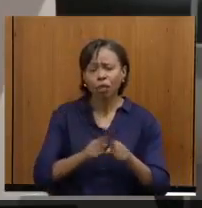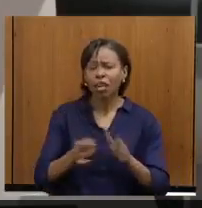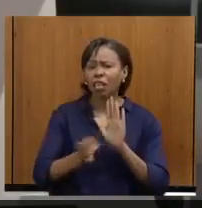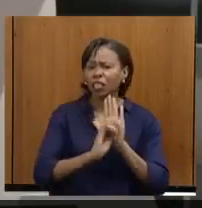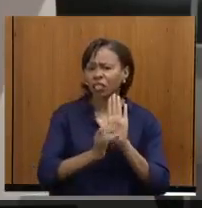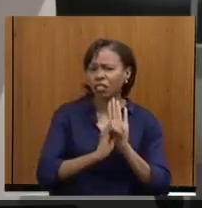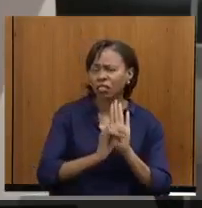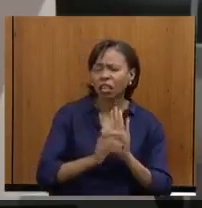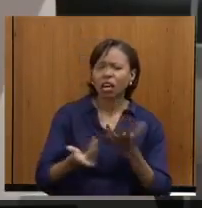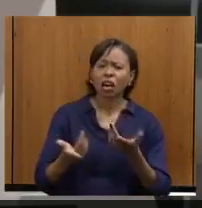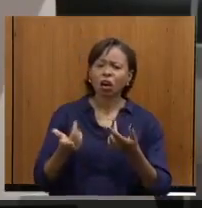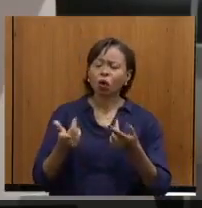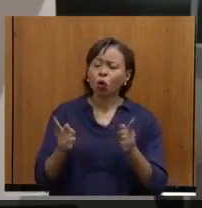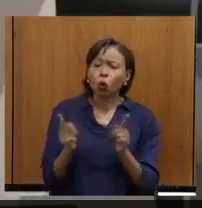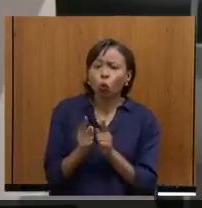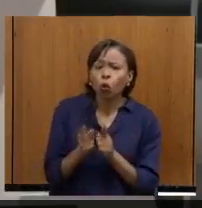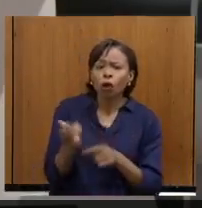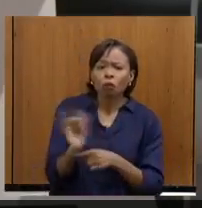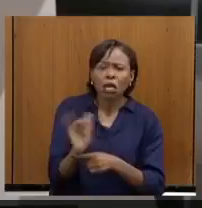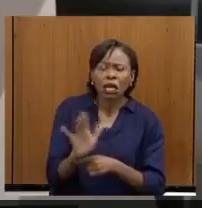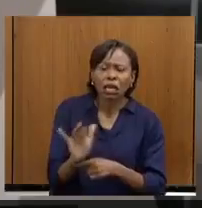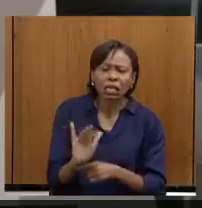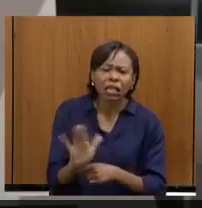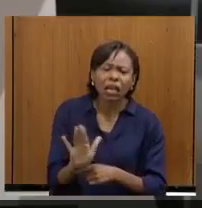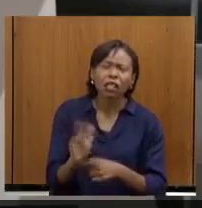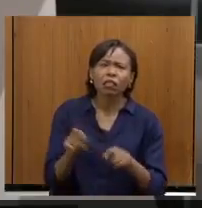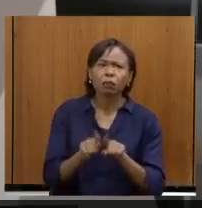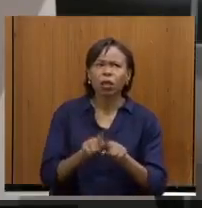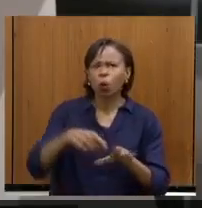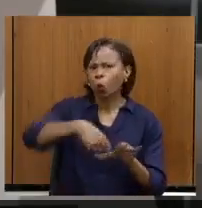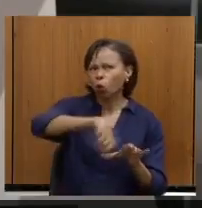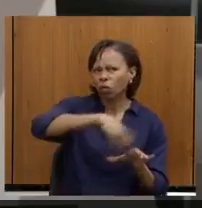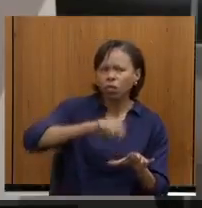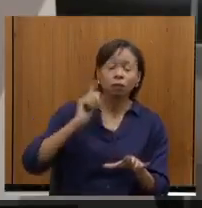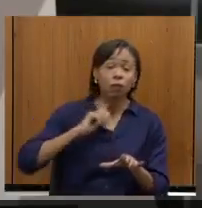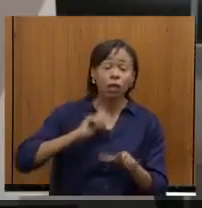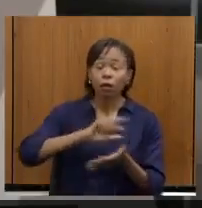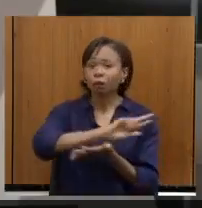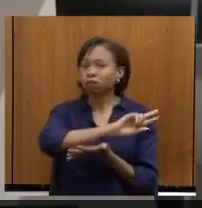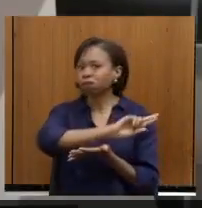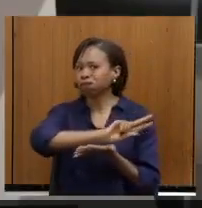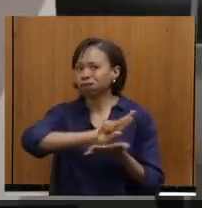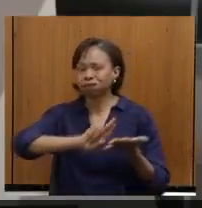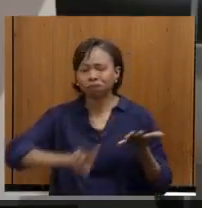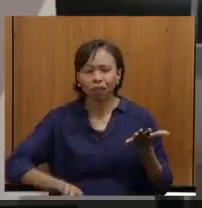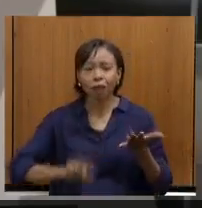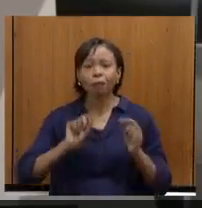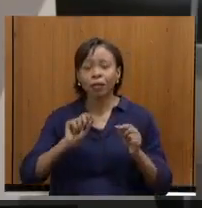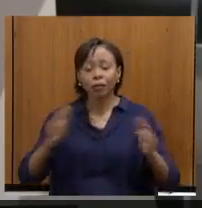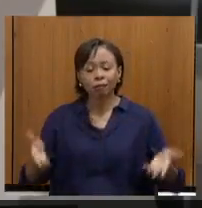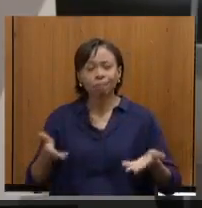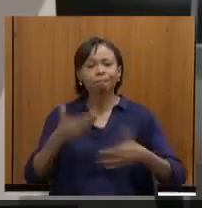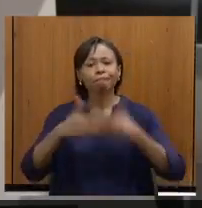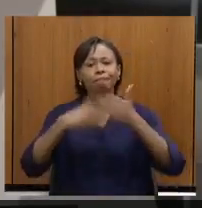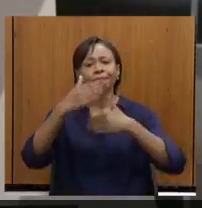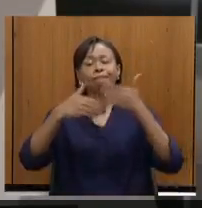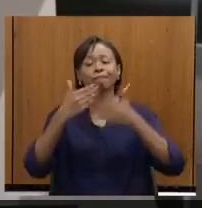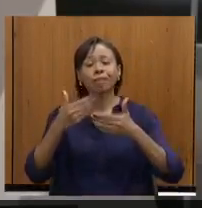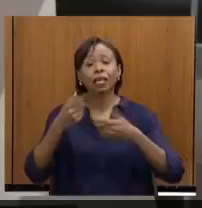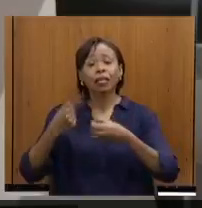curta-metragem de animação, cozinha mineira, sistemas municipais de cultura, para fomentar que aqui os municípios façam